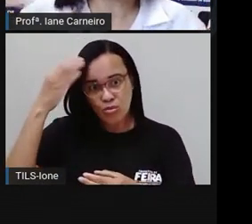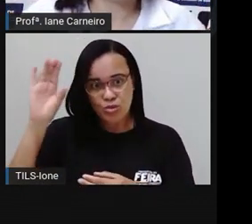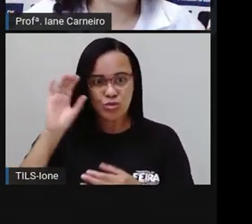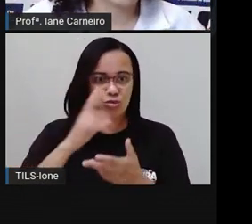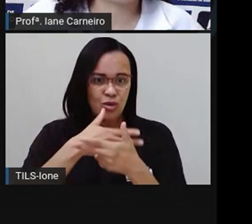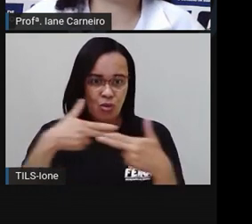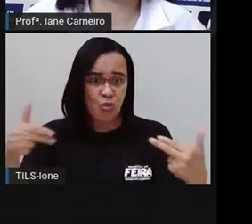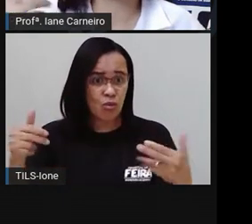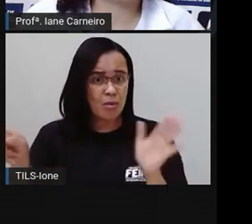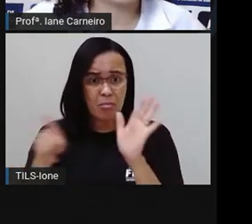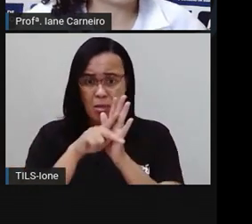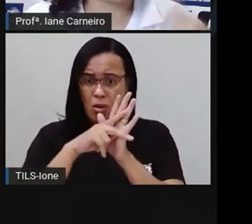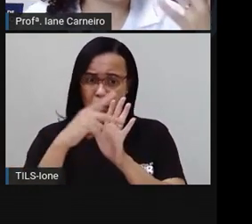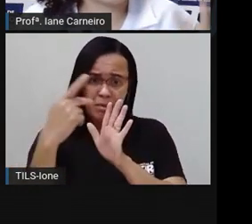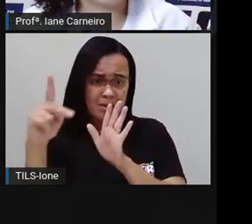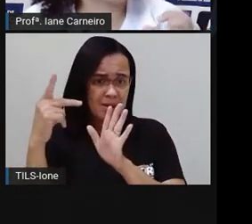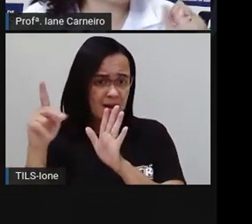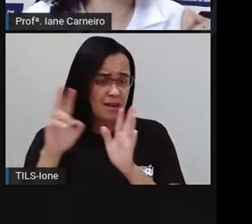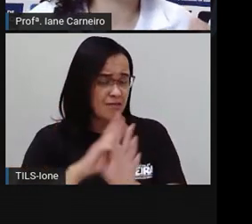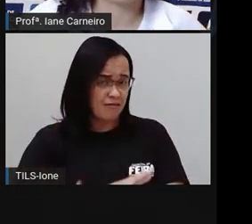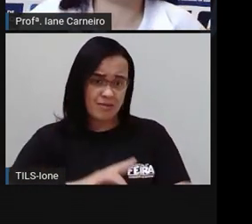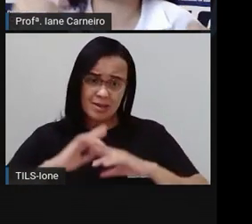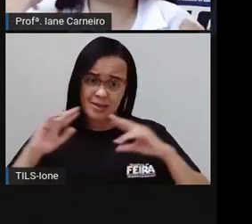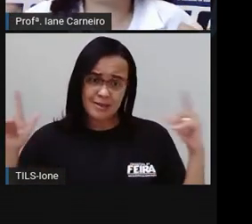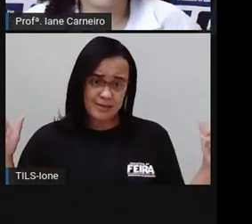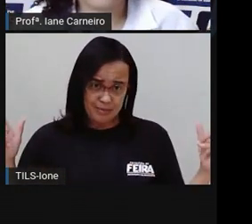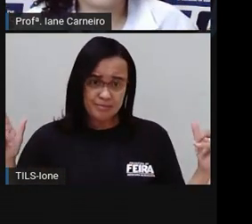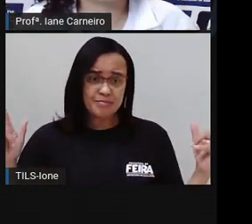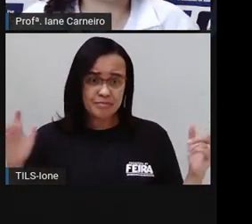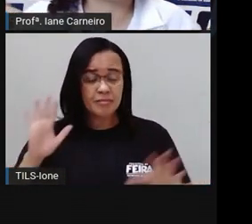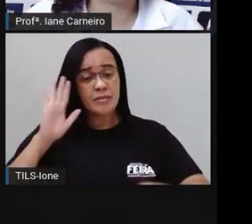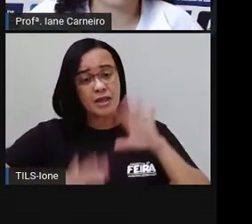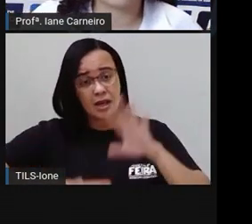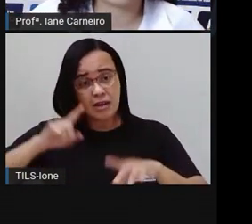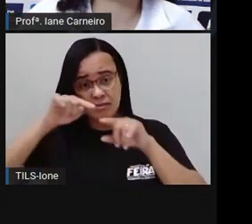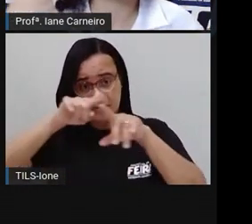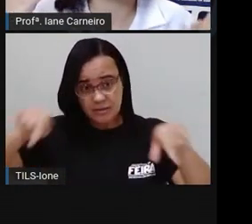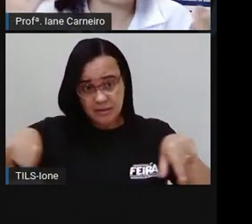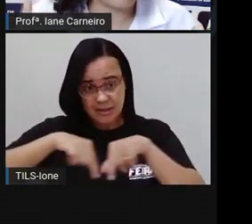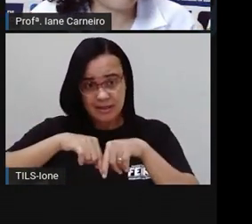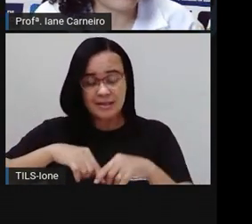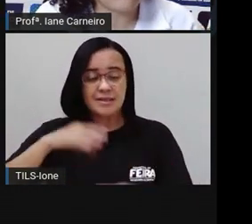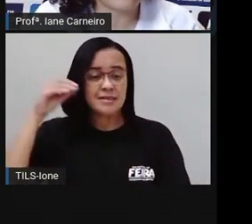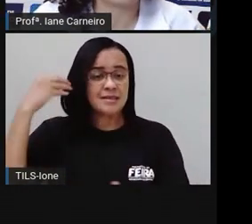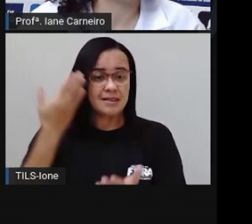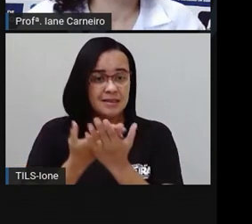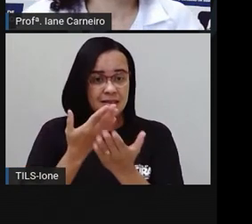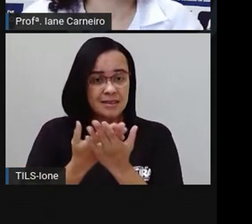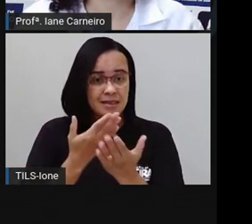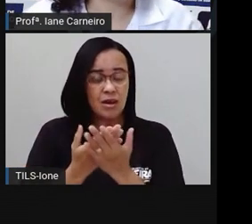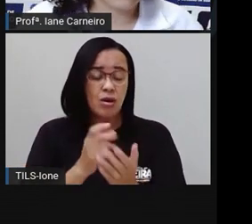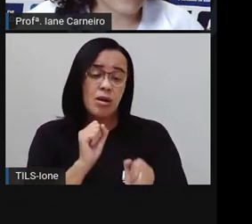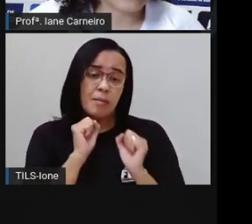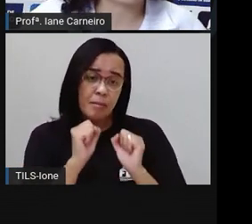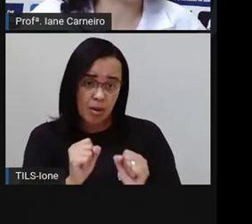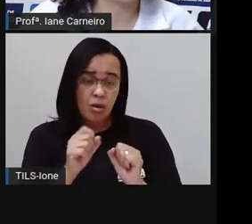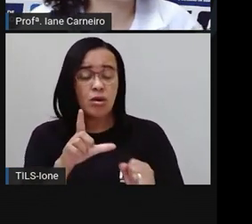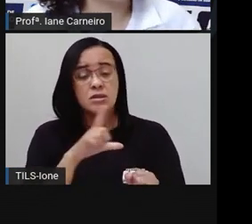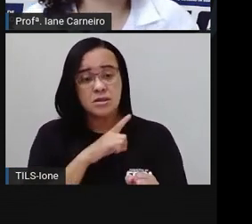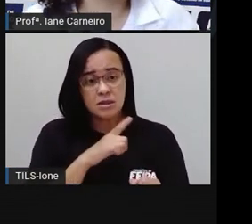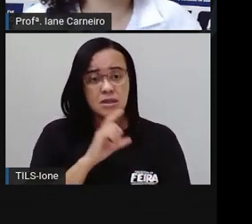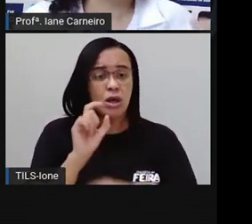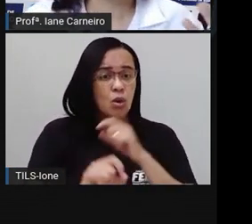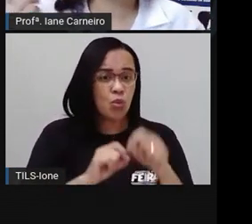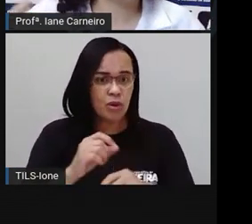né? Então, por exemplo, vai ter, às vezes, na sua sala de aula, vai ter um colega que é indígena, vai ter um colega que é